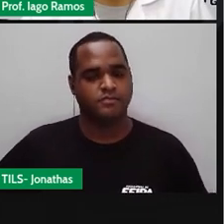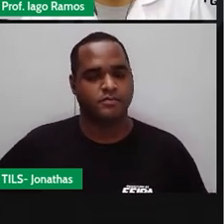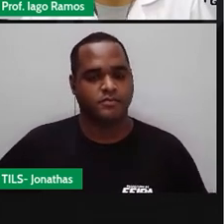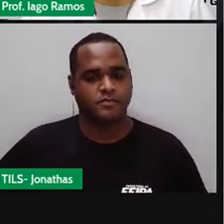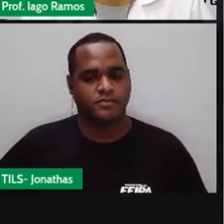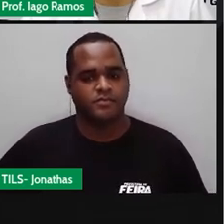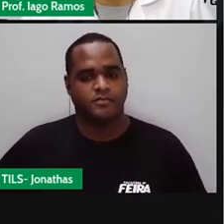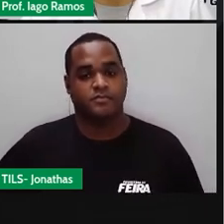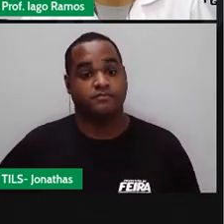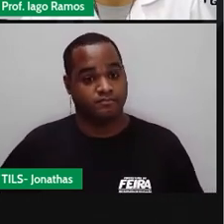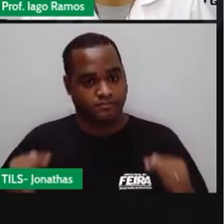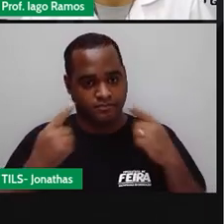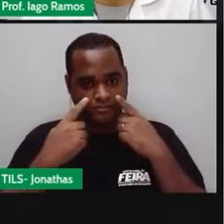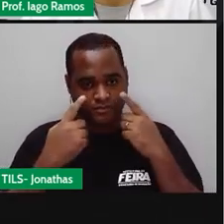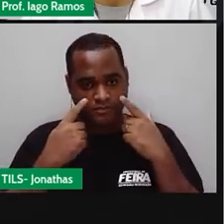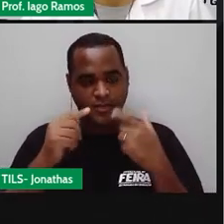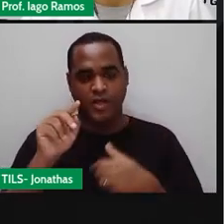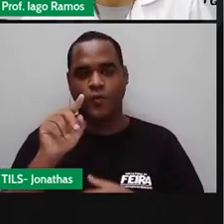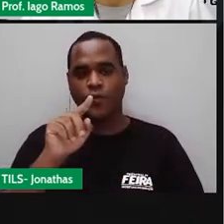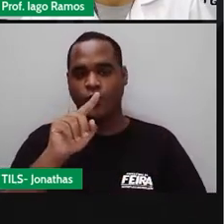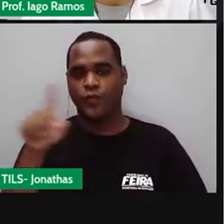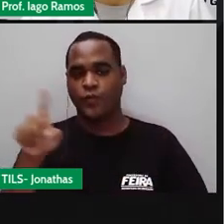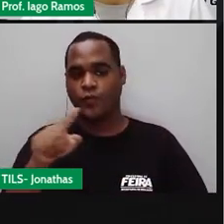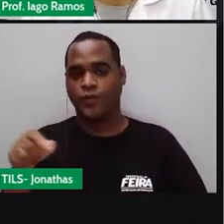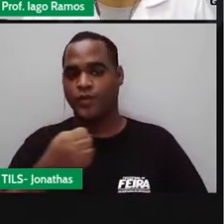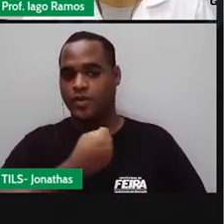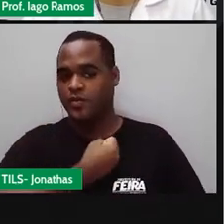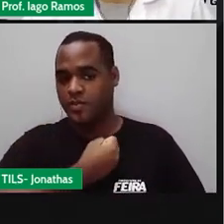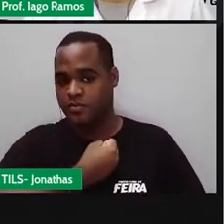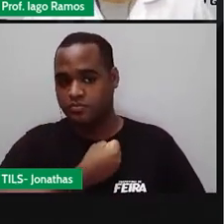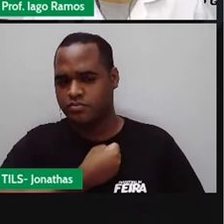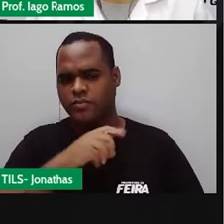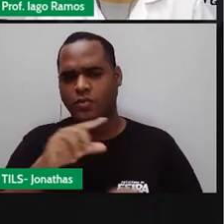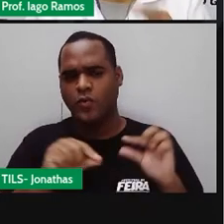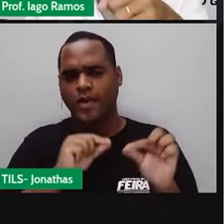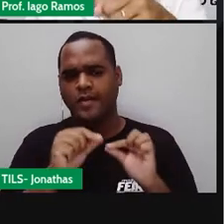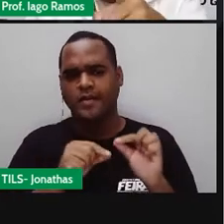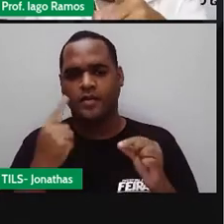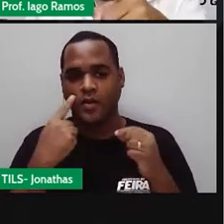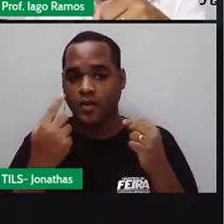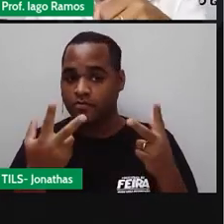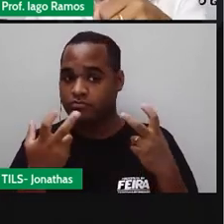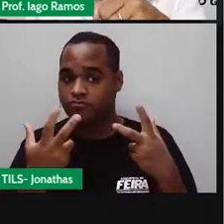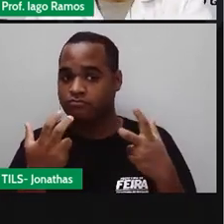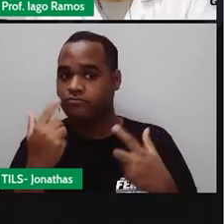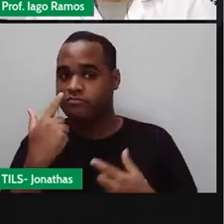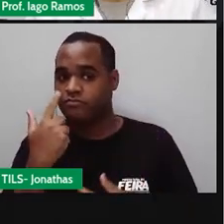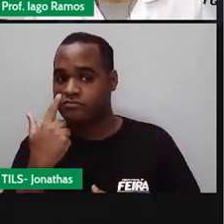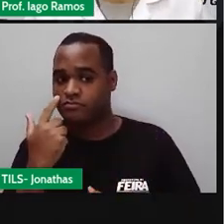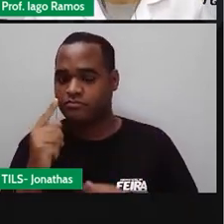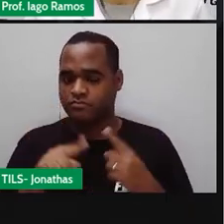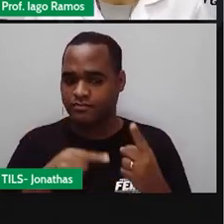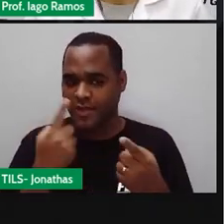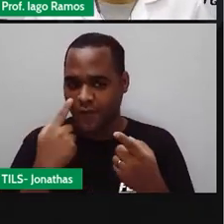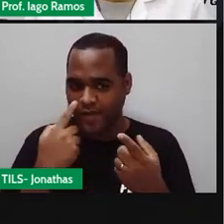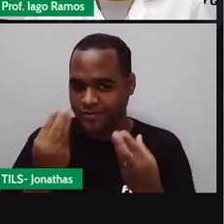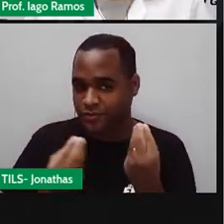comparar números inteiros. Tá? Vamos praticar. Pega a visão aí, viu? Se ligue.